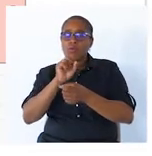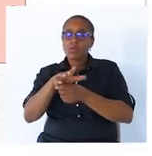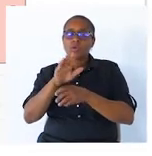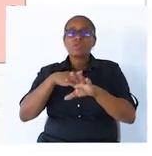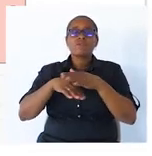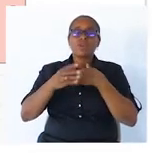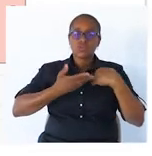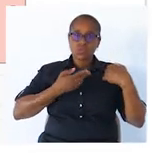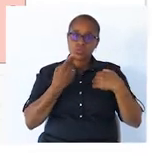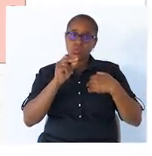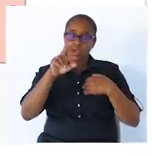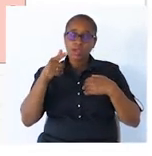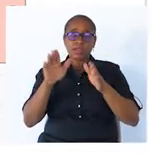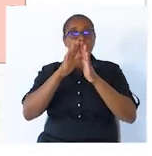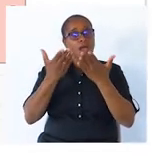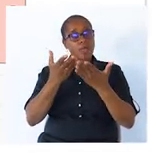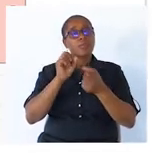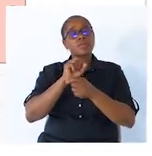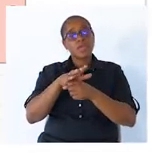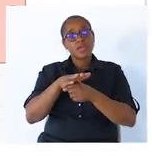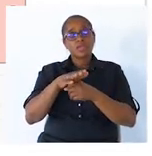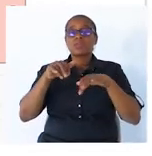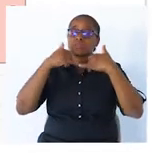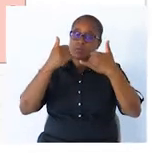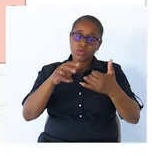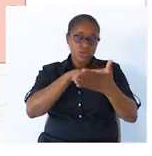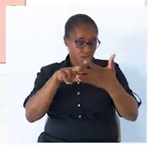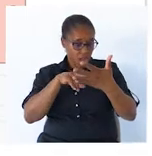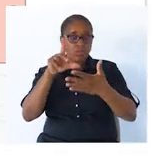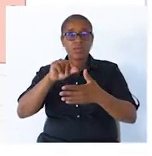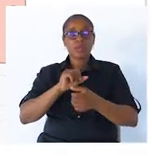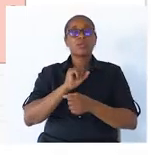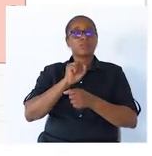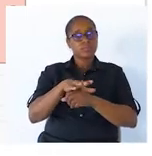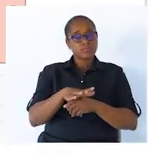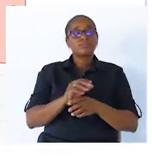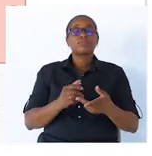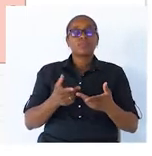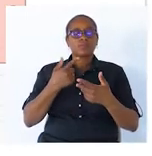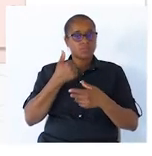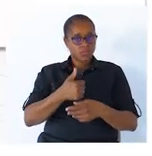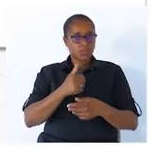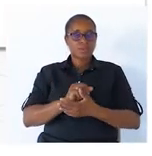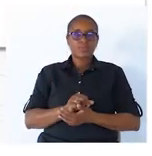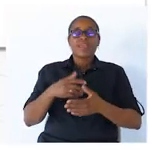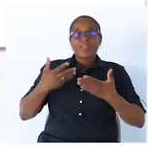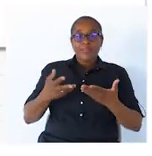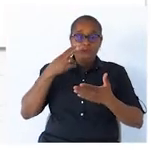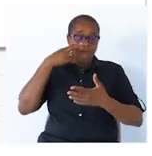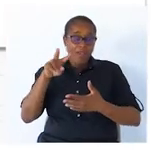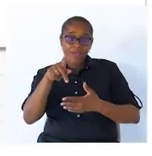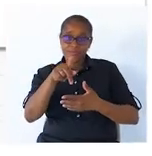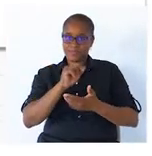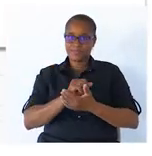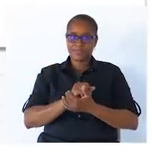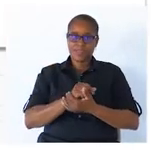Abriu a mensagem. E de seguida, claro, leu também a mensagem. Muito bem. Então, vejam